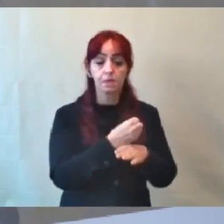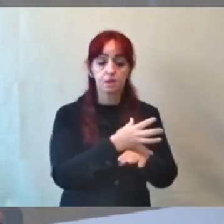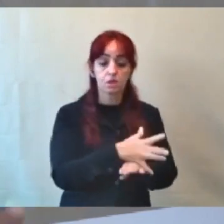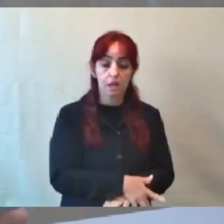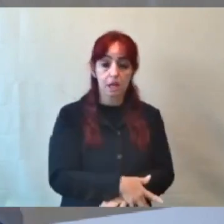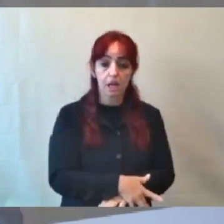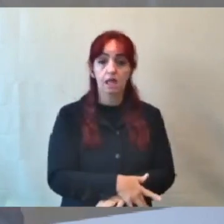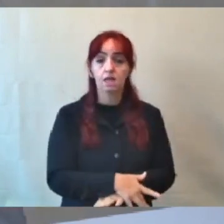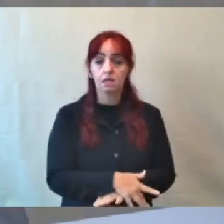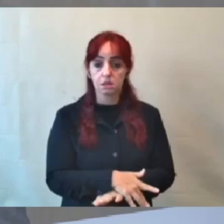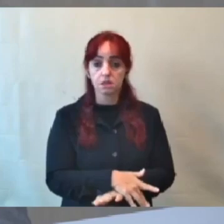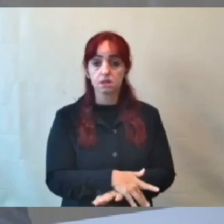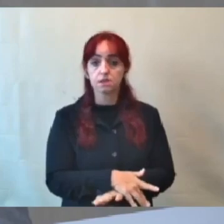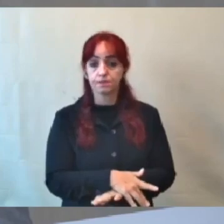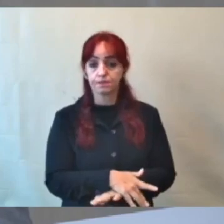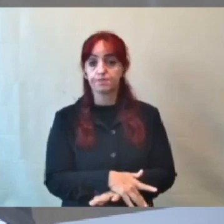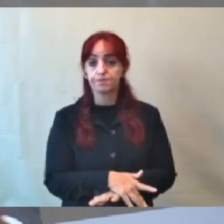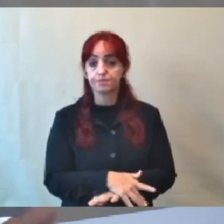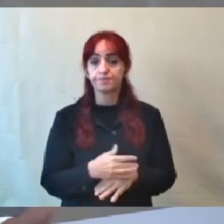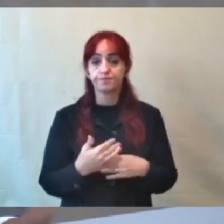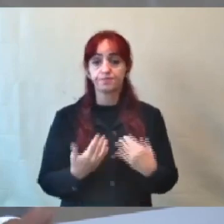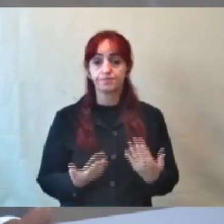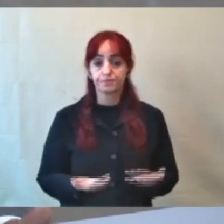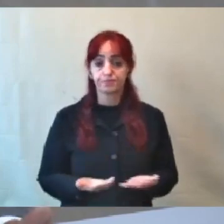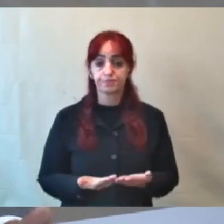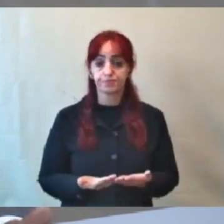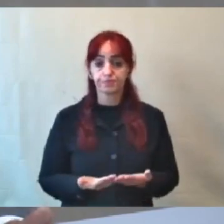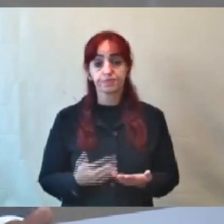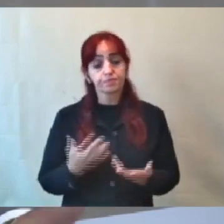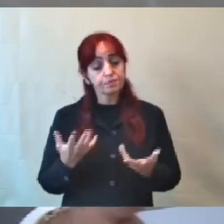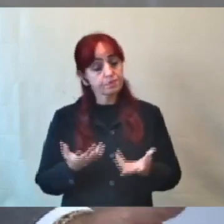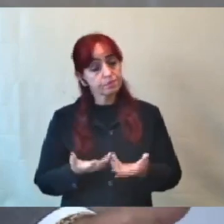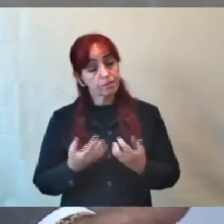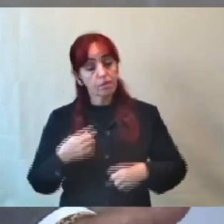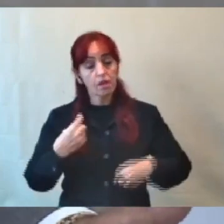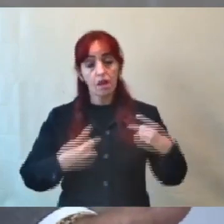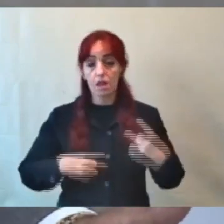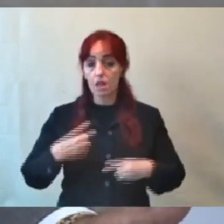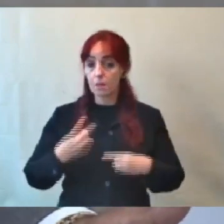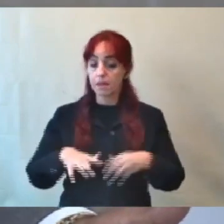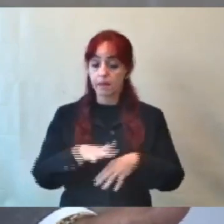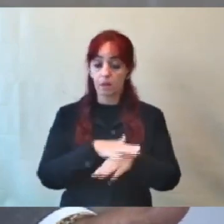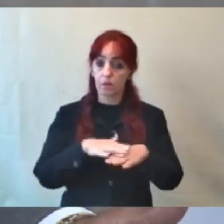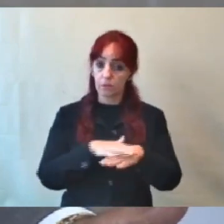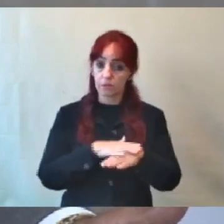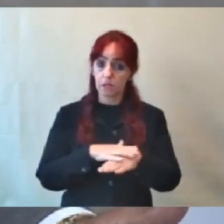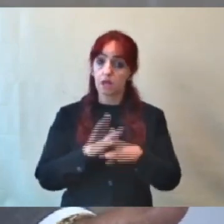pode ir até meia-noite, uma hora da manhã. E nós queremos debater sobre isso. E ele foi convocado.